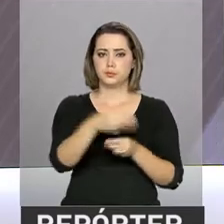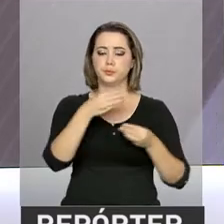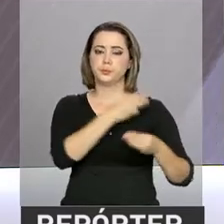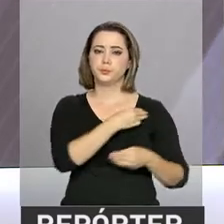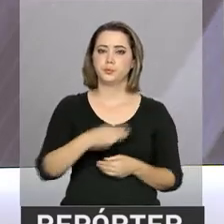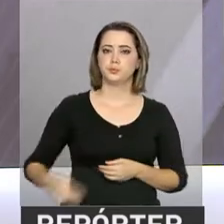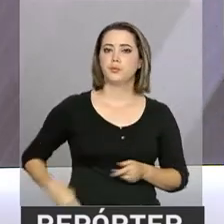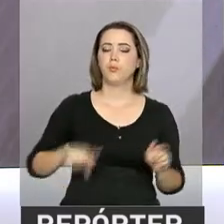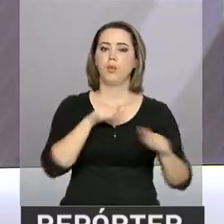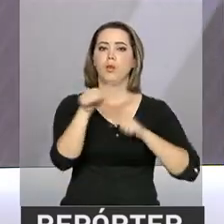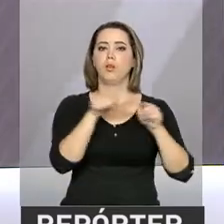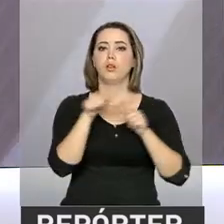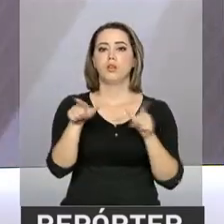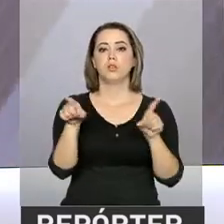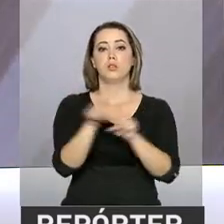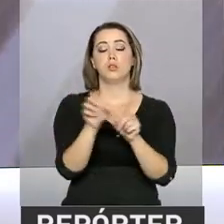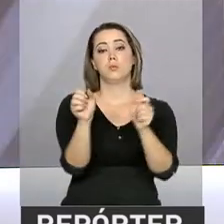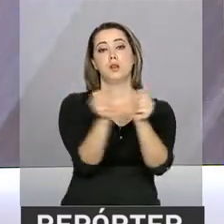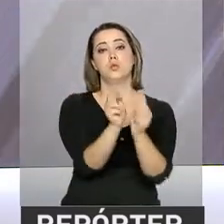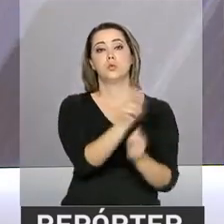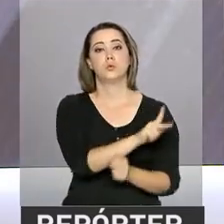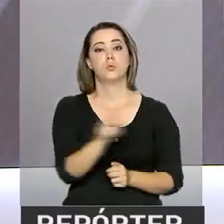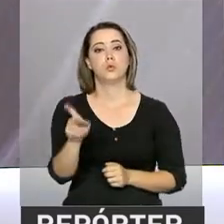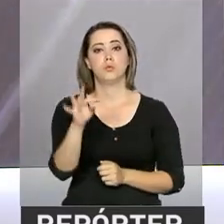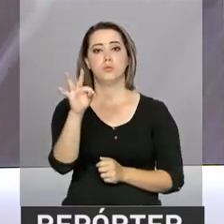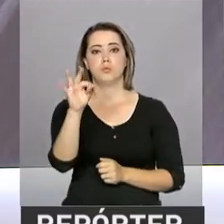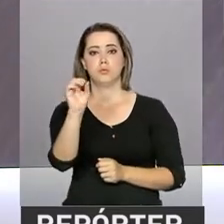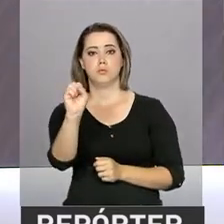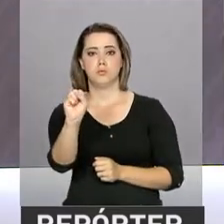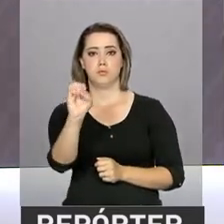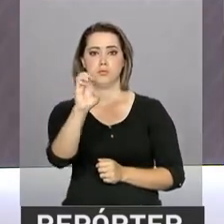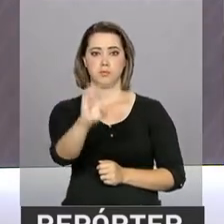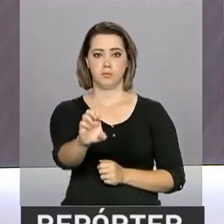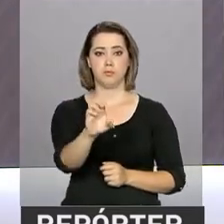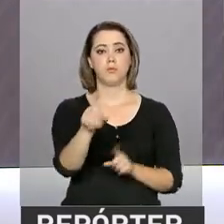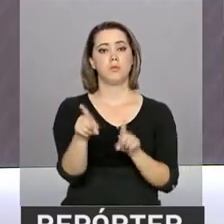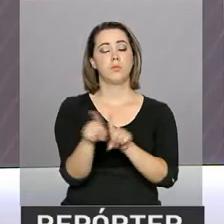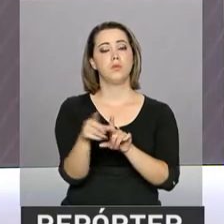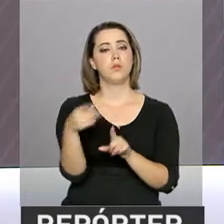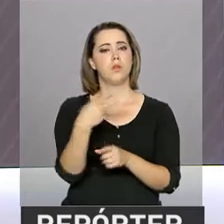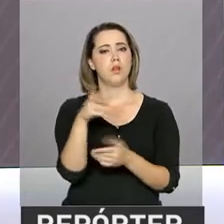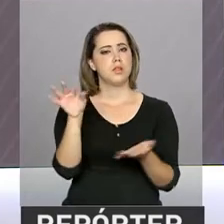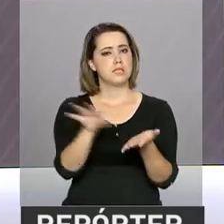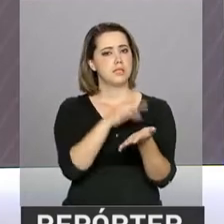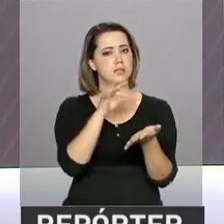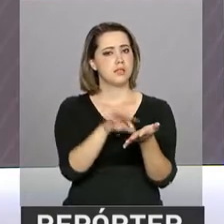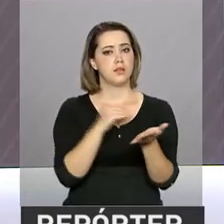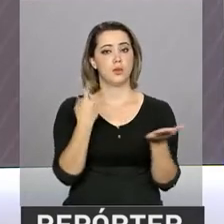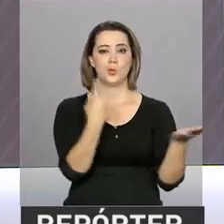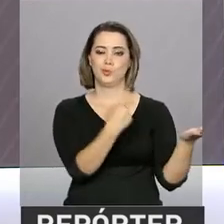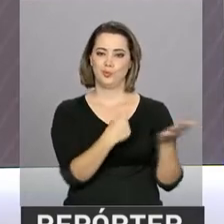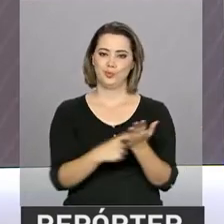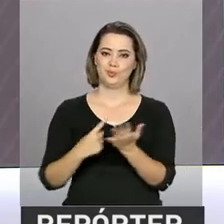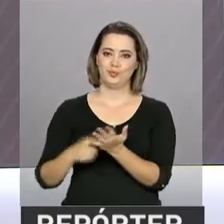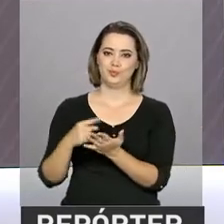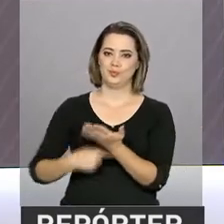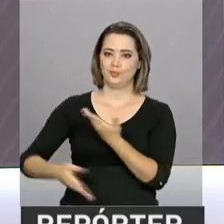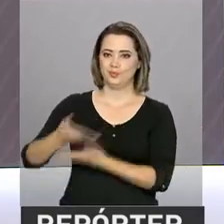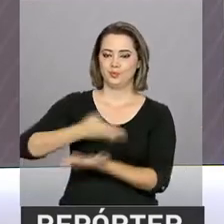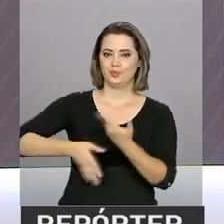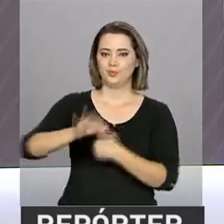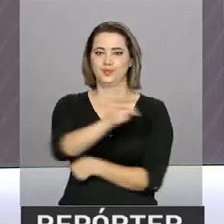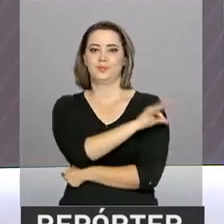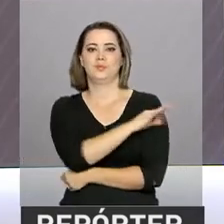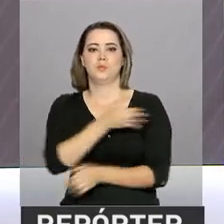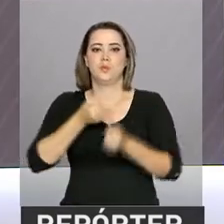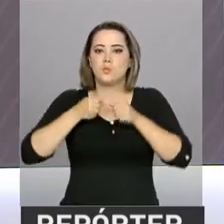Ronaldo Nogueira, e o presidente do Tribunal Superior Eleitoral, ministro Gilmar Mendes, assinaram um acordo de cooperação técnica para